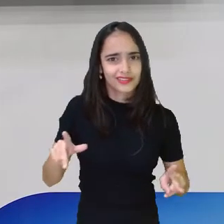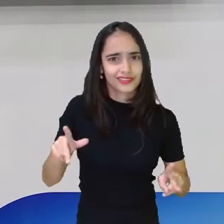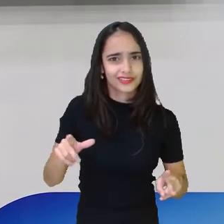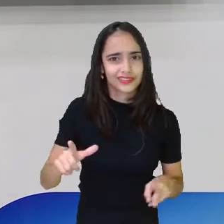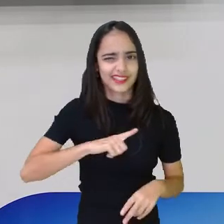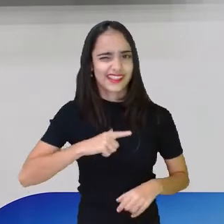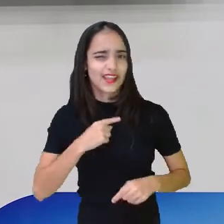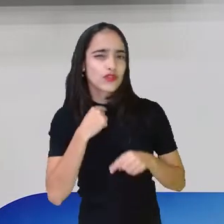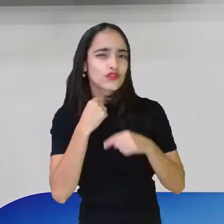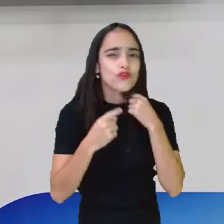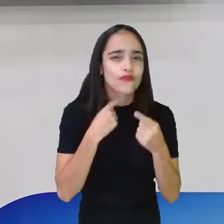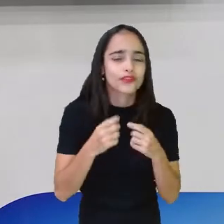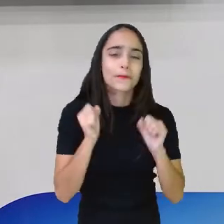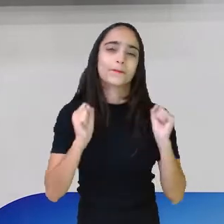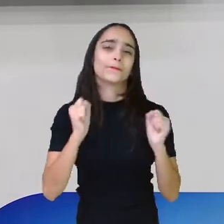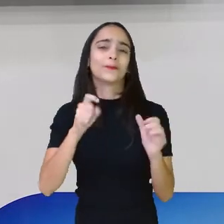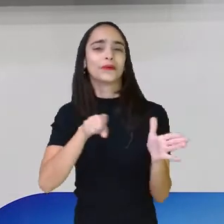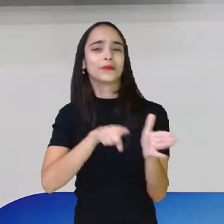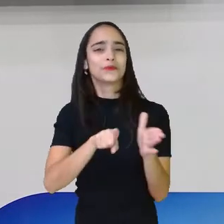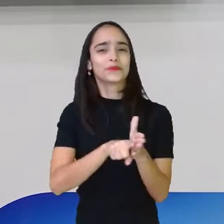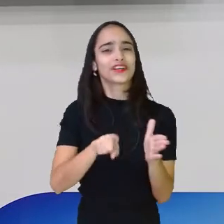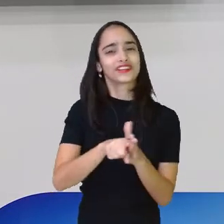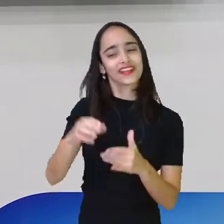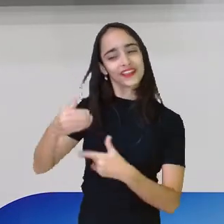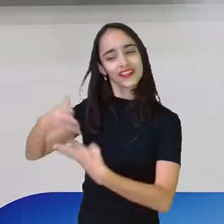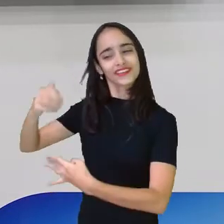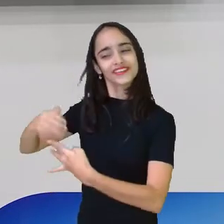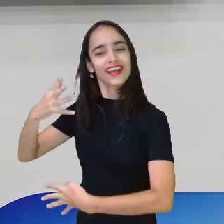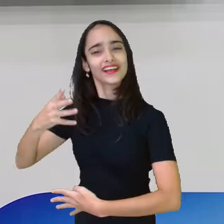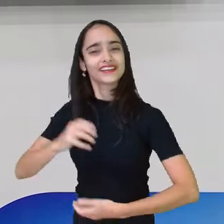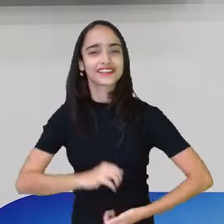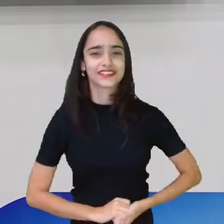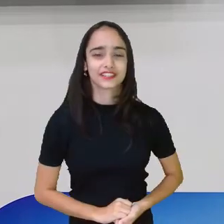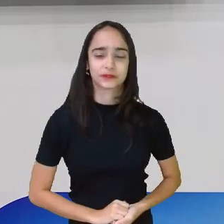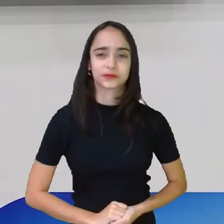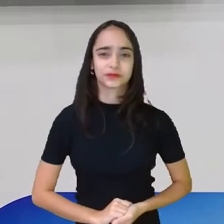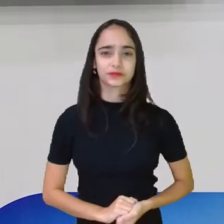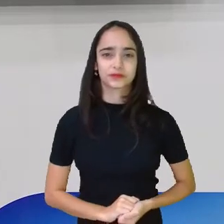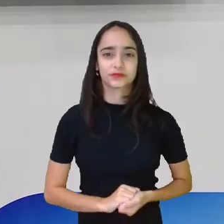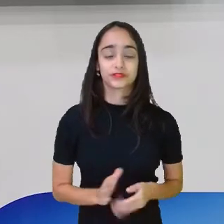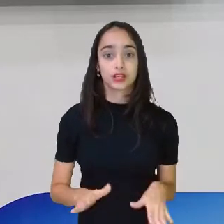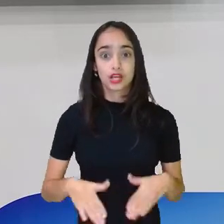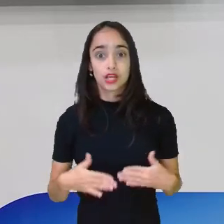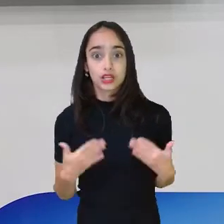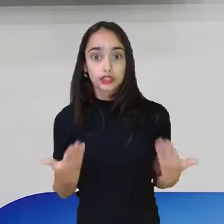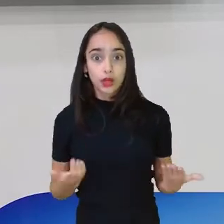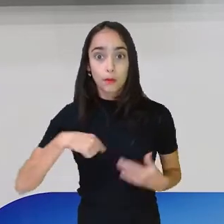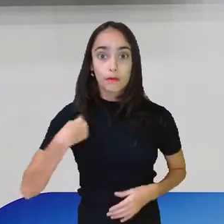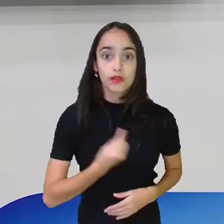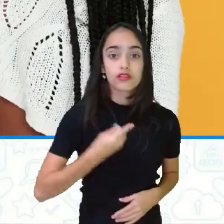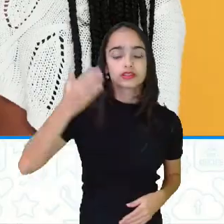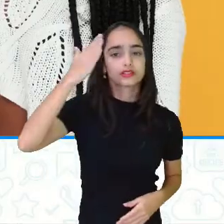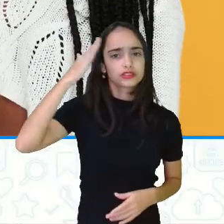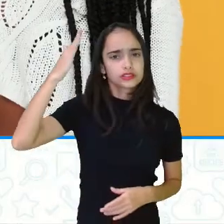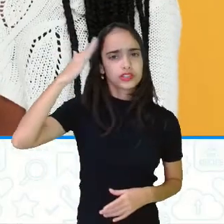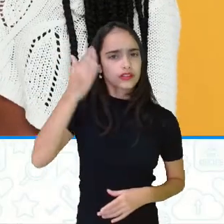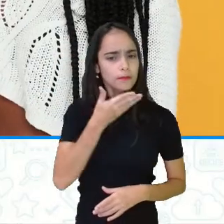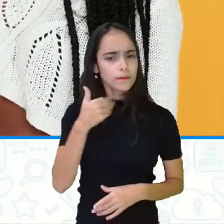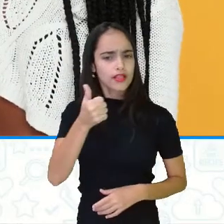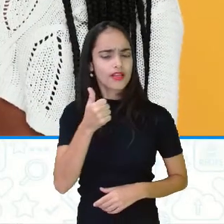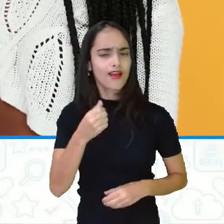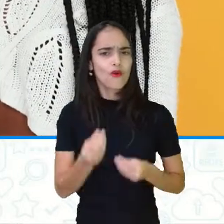coisa, vai perguntando aí a professora ali, que ela vai passando aqui para a gente. Então, a gente, para entender como aconteceu aquela